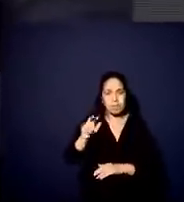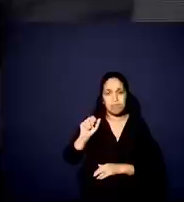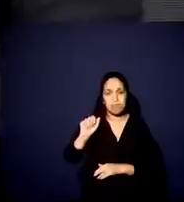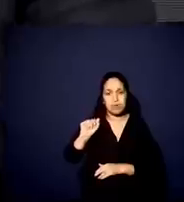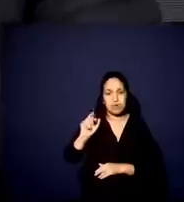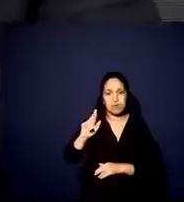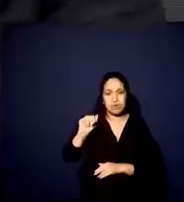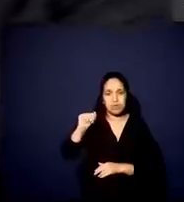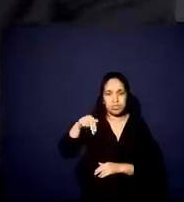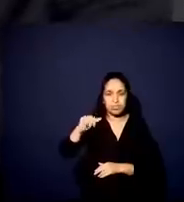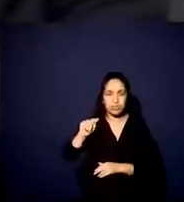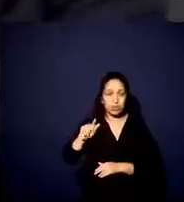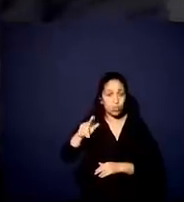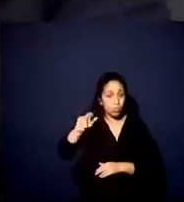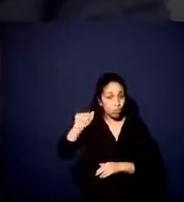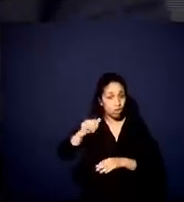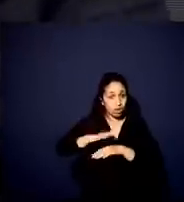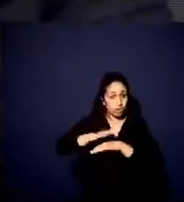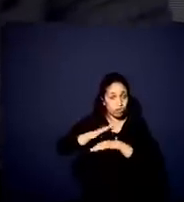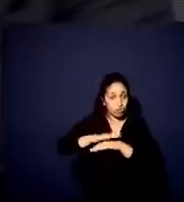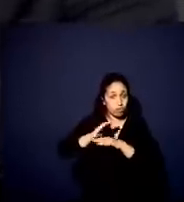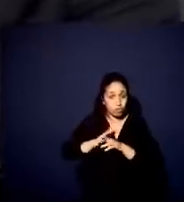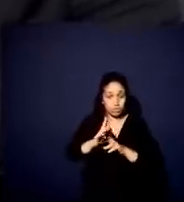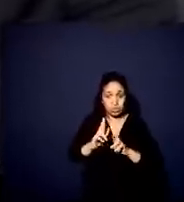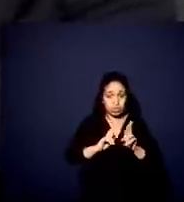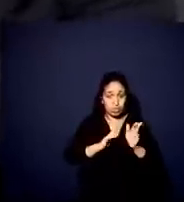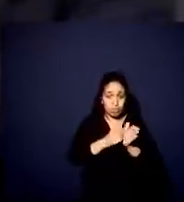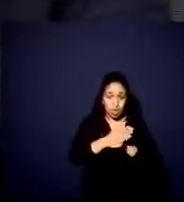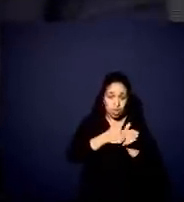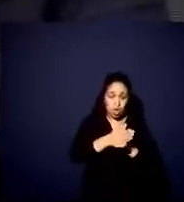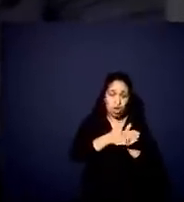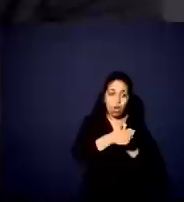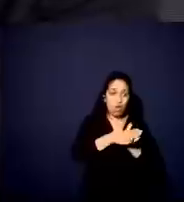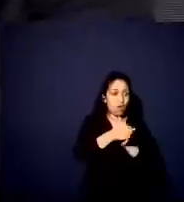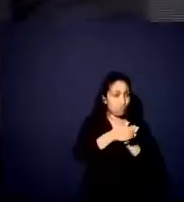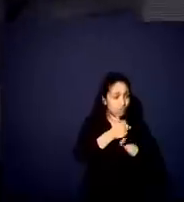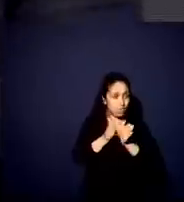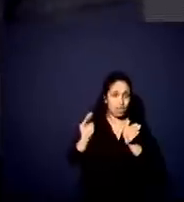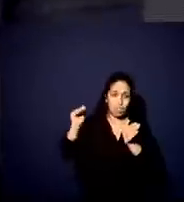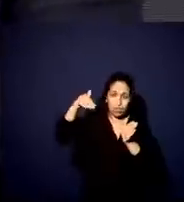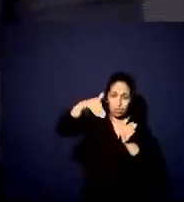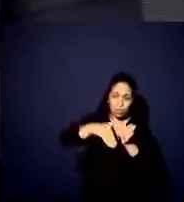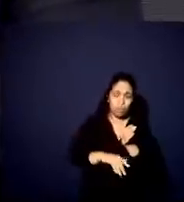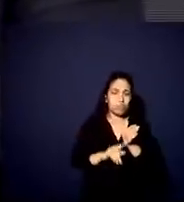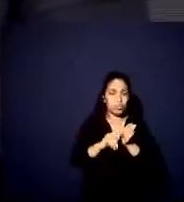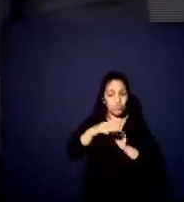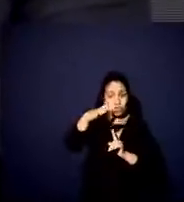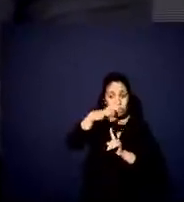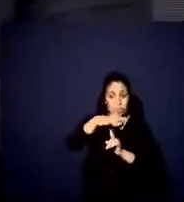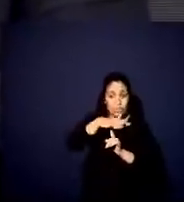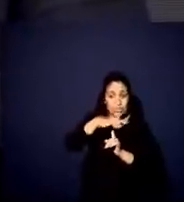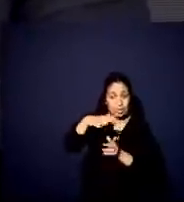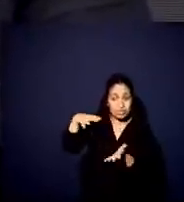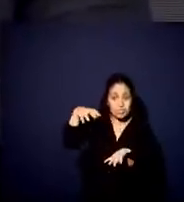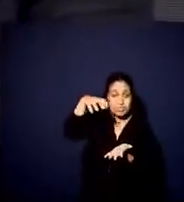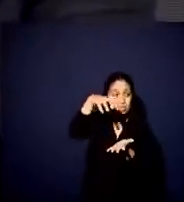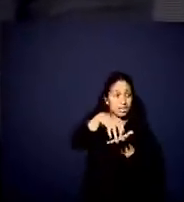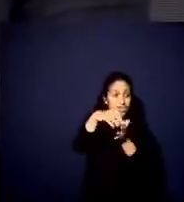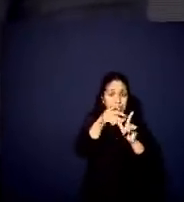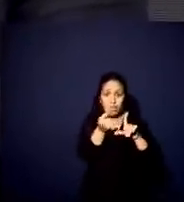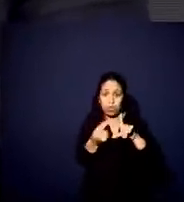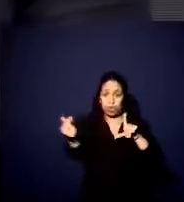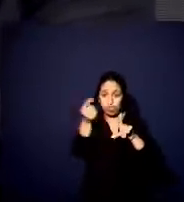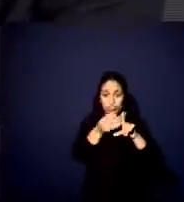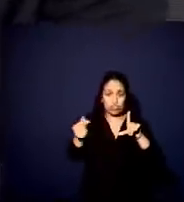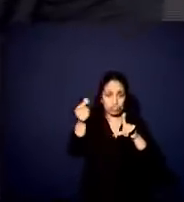depois de Dom Pedro II, que fez a nossa ferrovia, a gente vai ter uma nova descida fazendo do Paraná essa central logística da América do Sul, que é o nosso grande